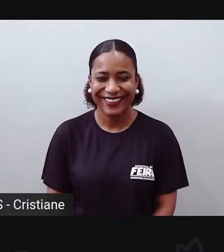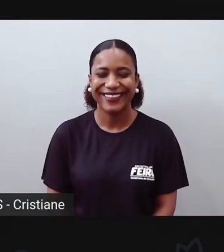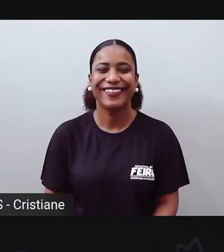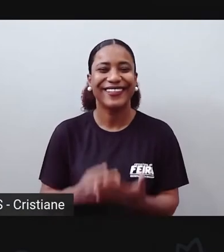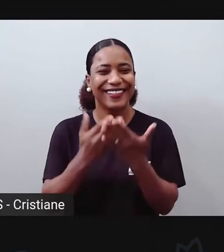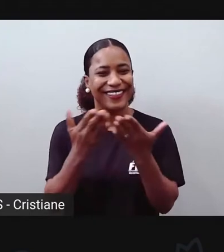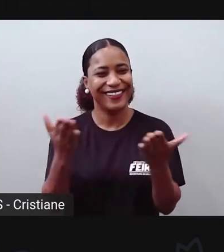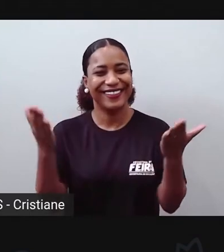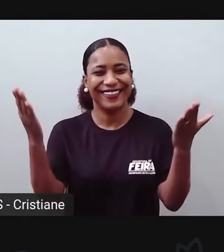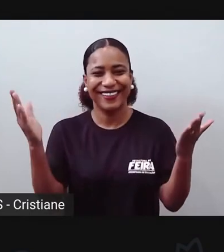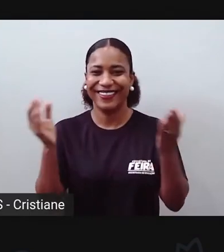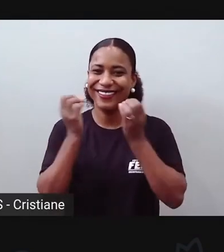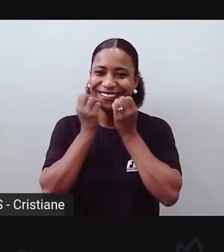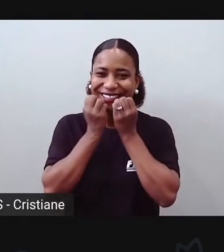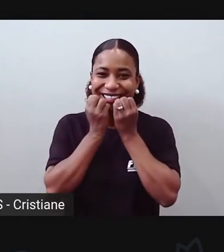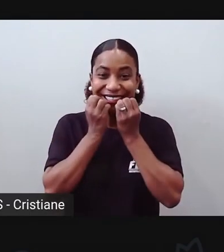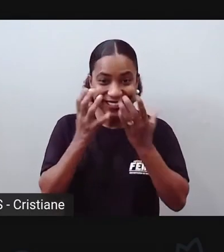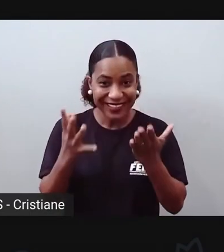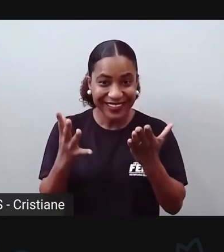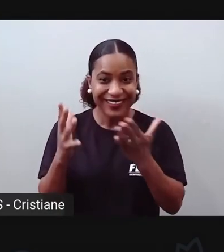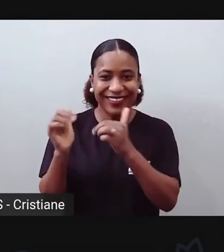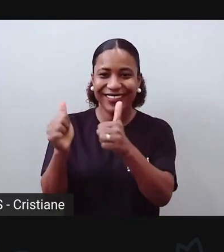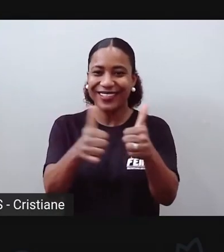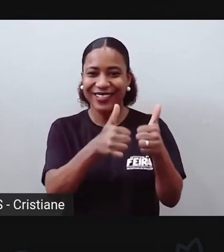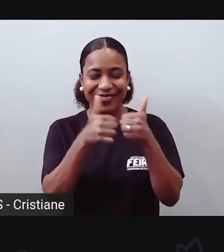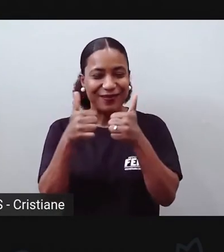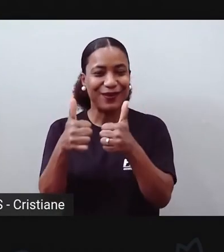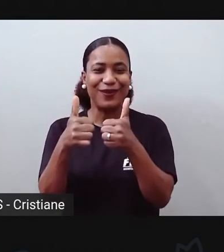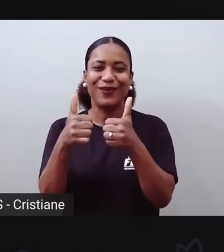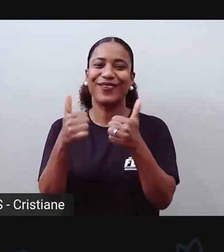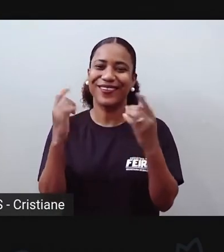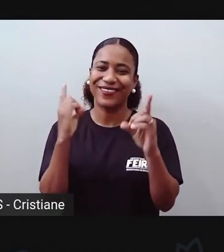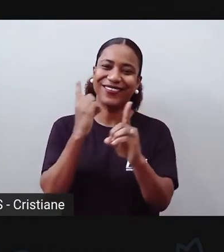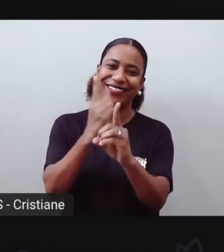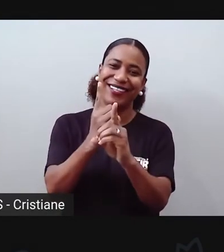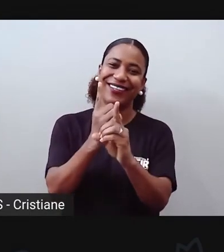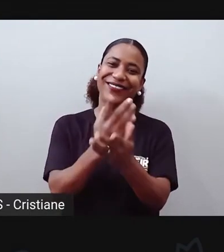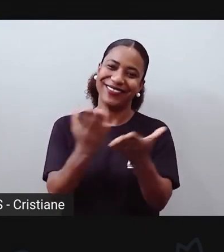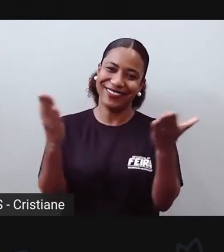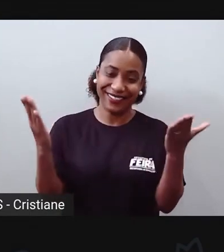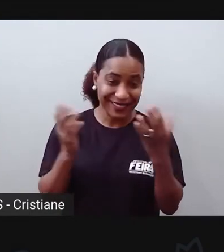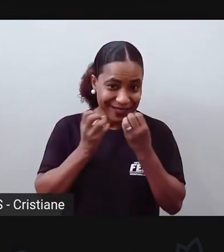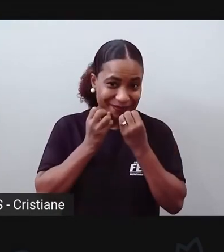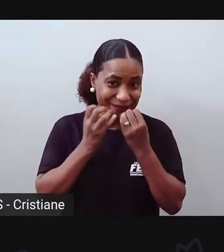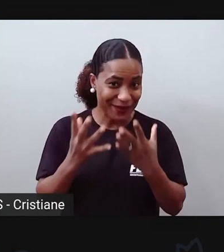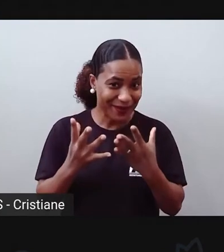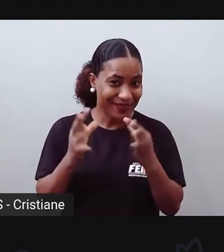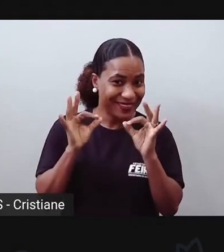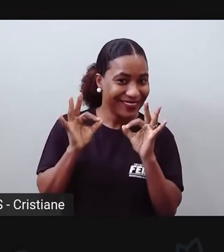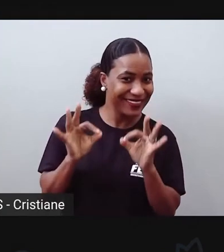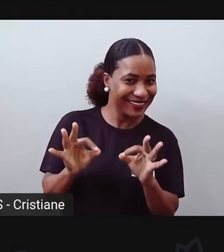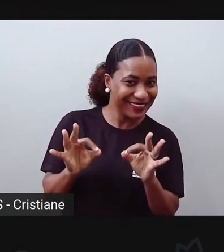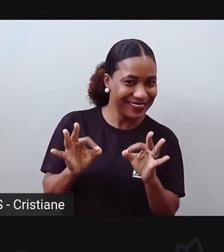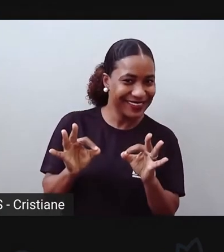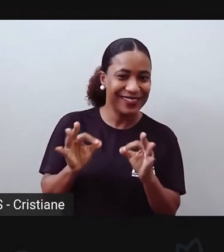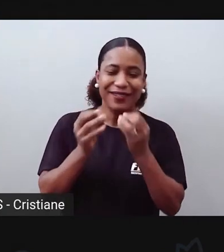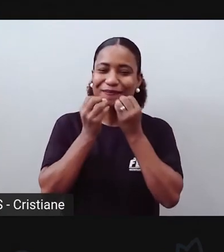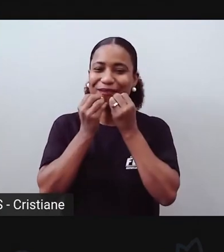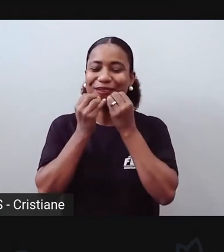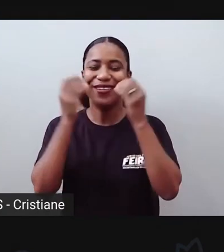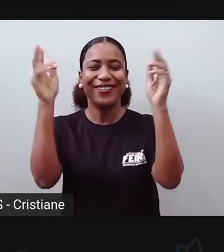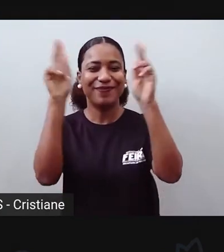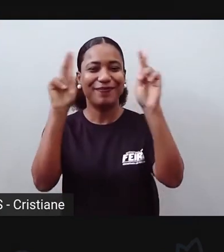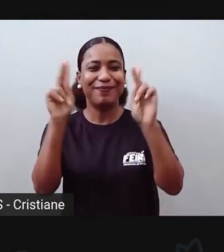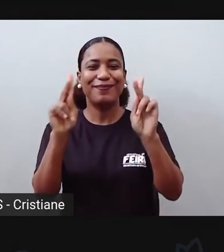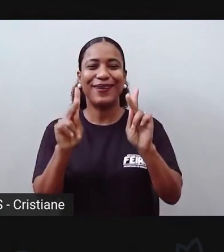Olá, meus amores, que bom estar aqui mais uma vez com vocês, está tudo certinho, estou experimentando a maior paz,